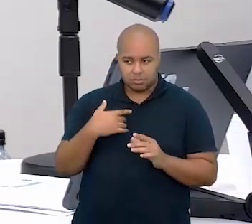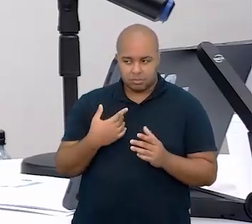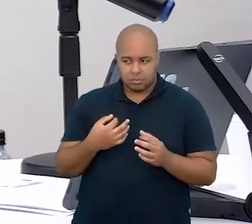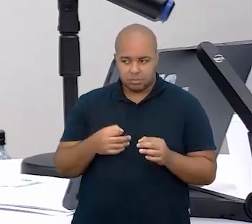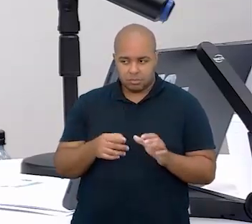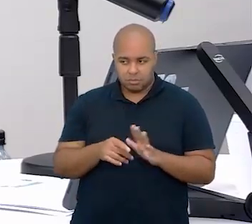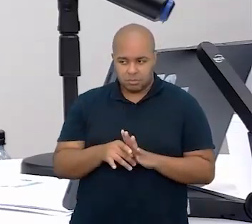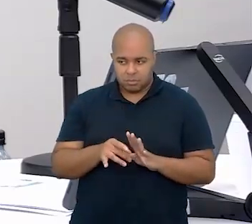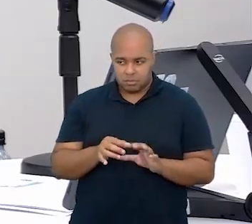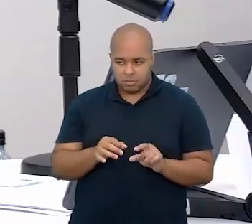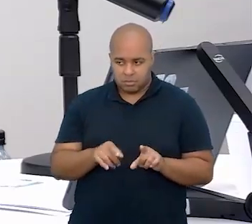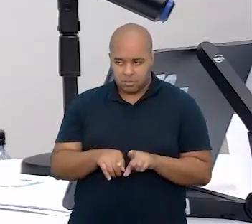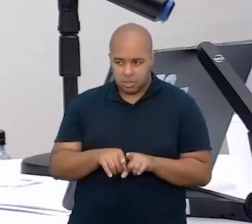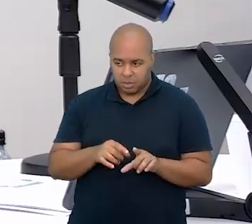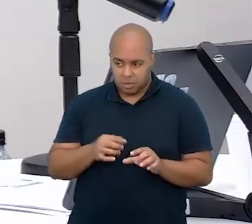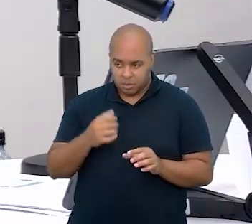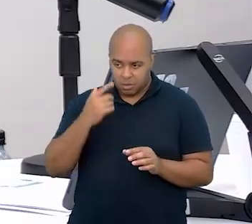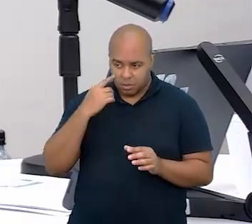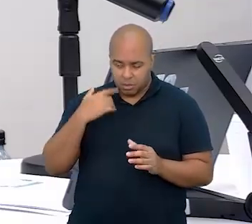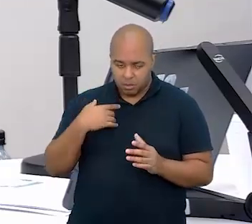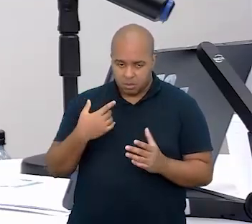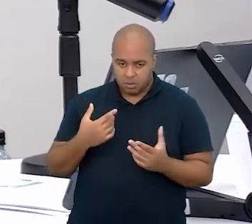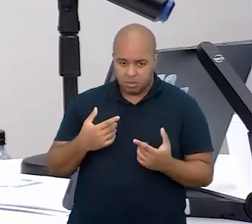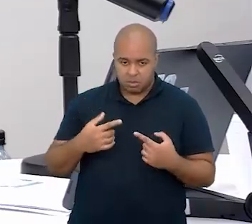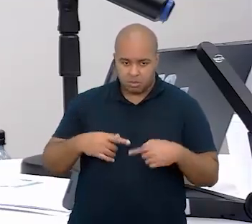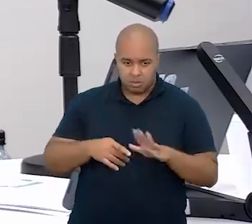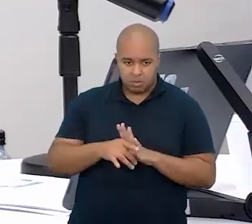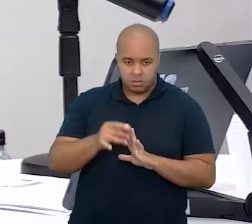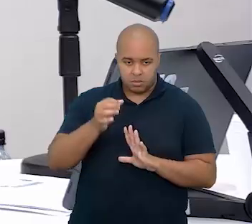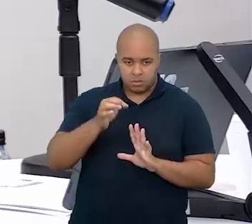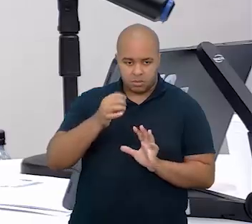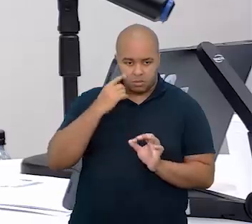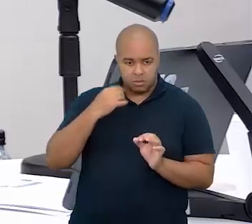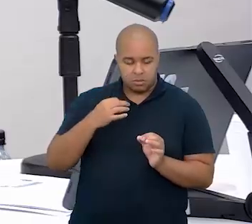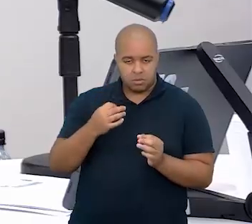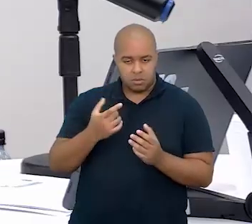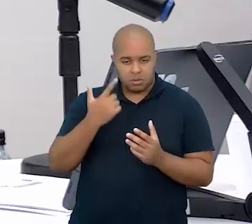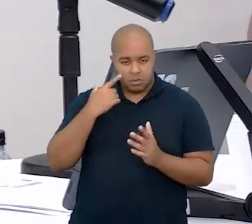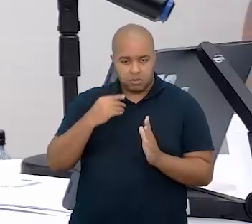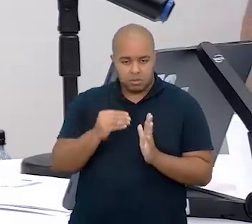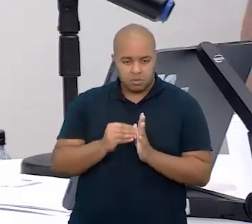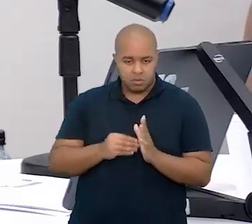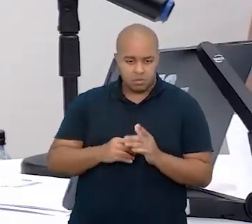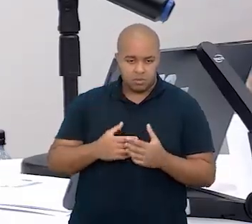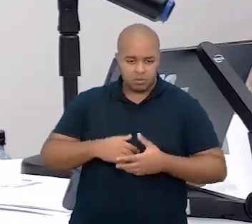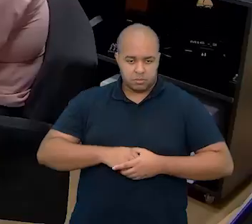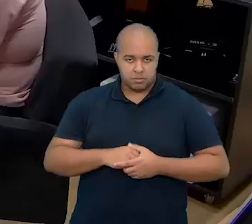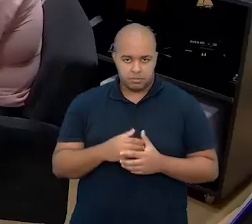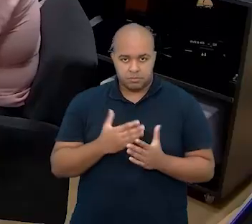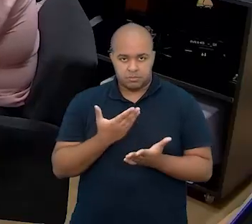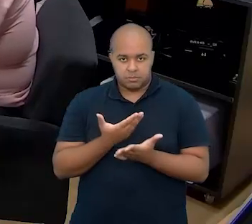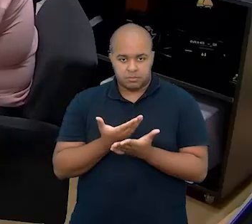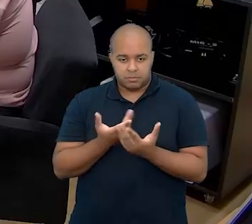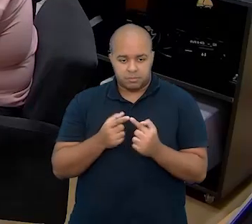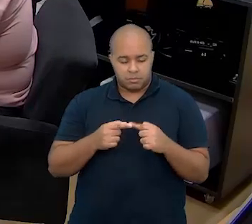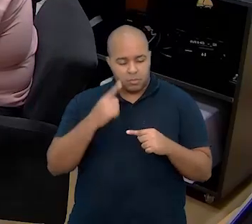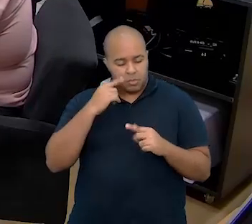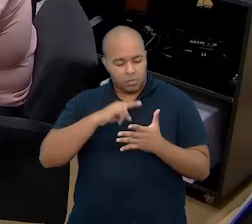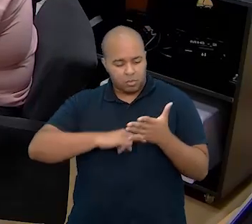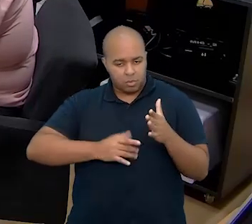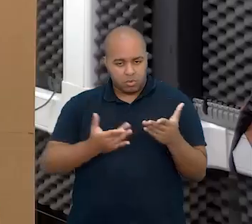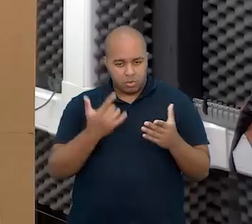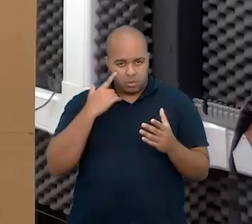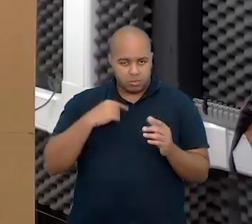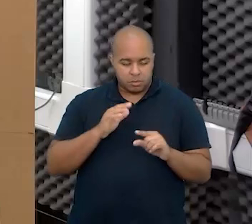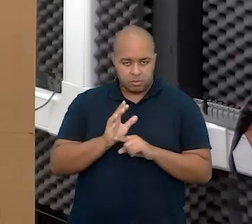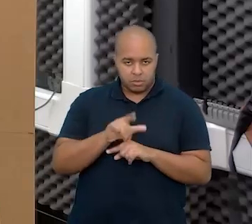alfabetização. O que dizem os documentos? Aí a gente trouxe algumas... Pode falar, pode ir. Antes de você contar para a gente o que os documentos dizem, eu